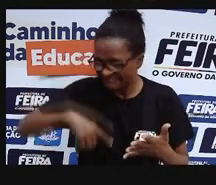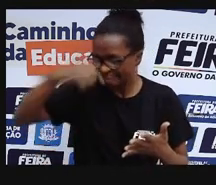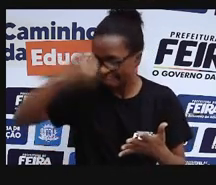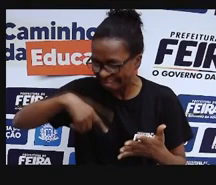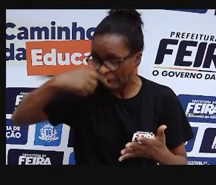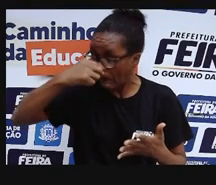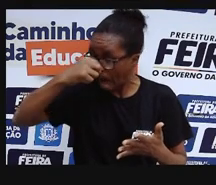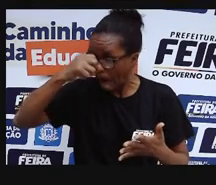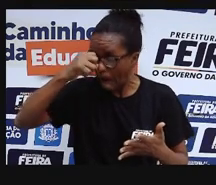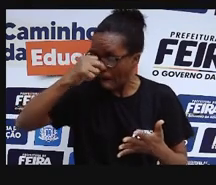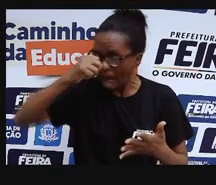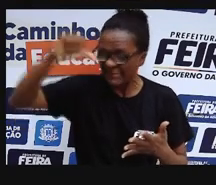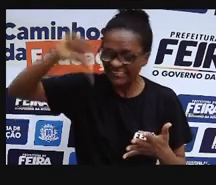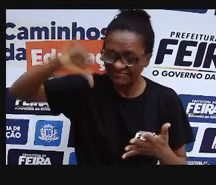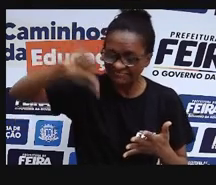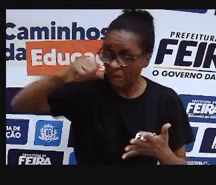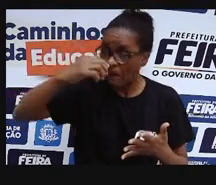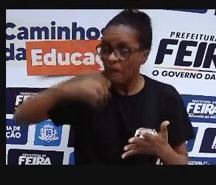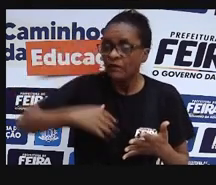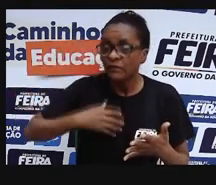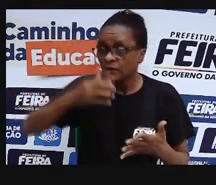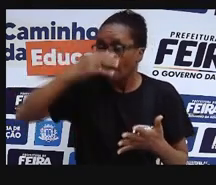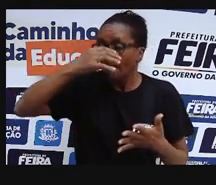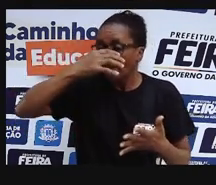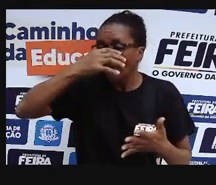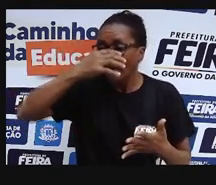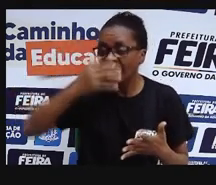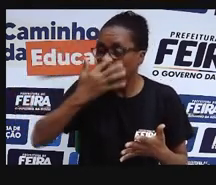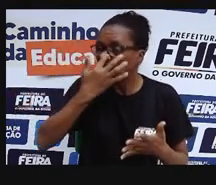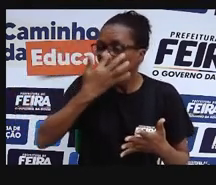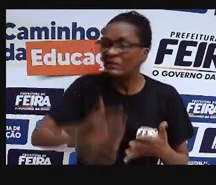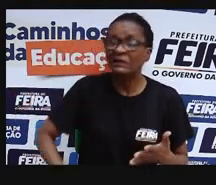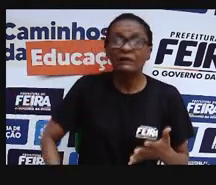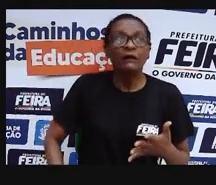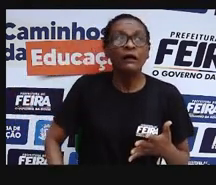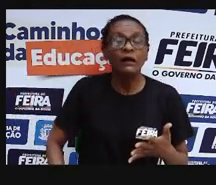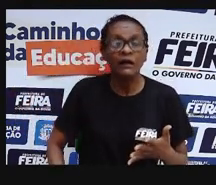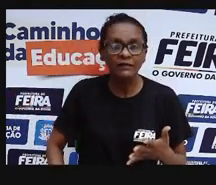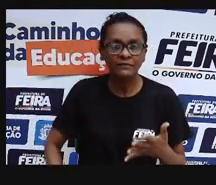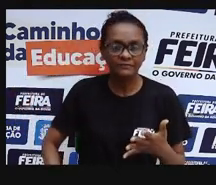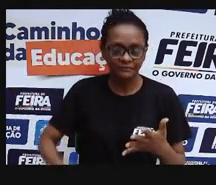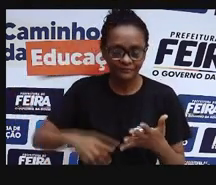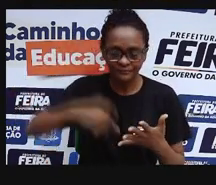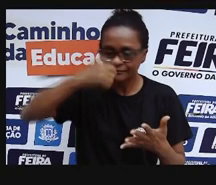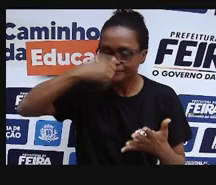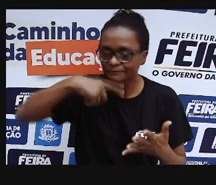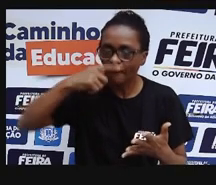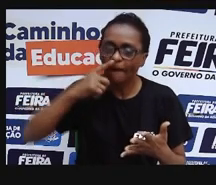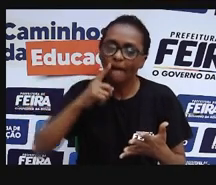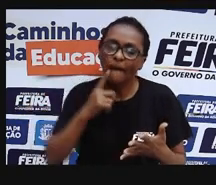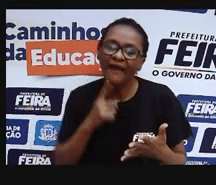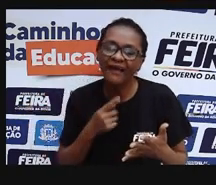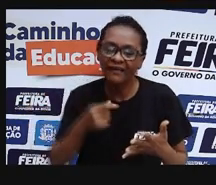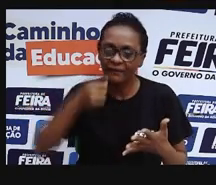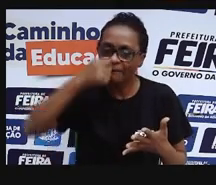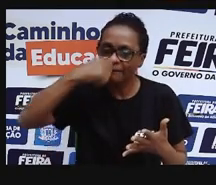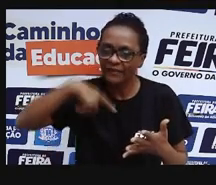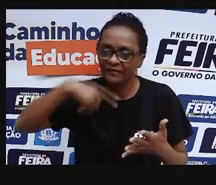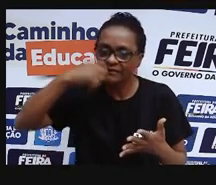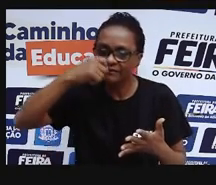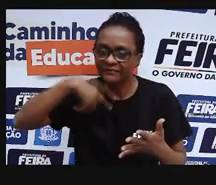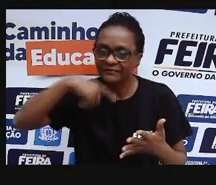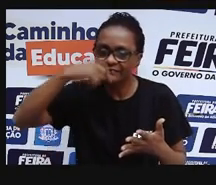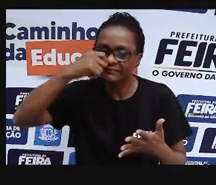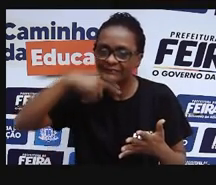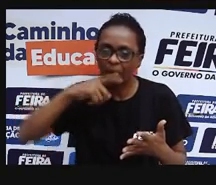nasal quando a gente sente que não tá conseguindo respirar pelo nariz? Coriza, né, aquela... Como se